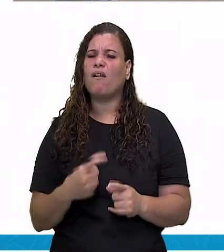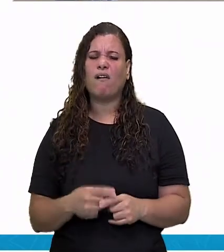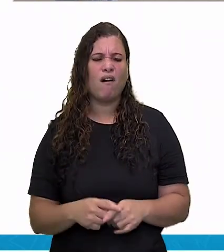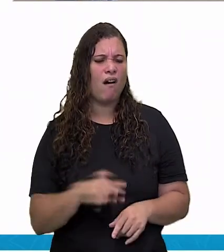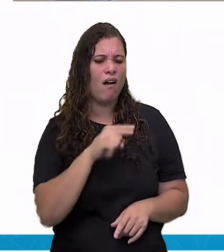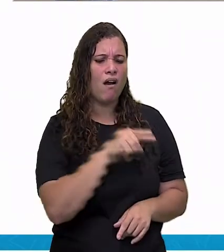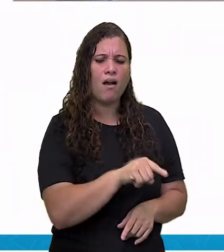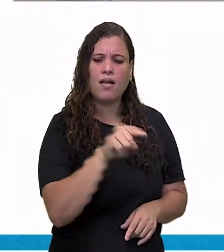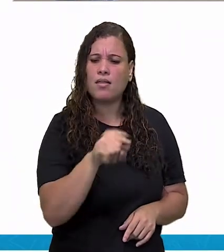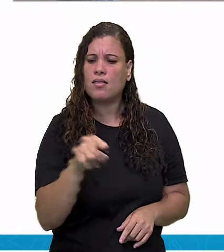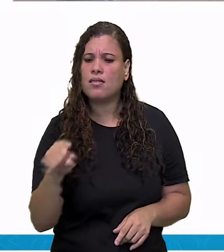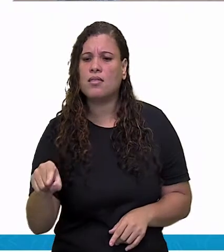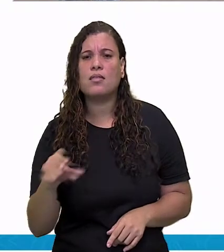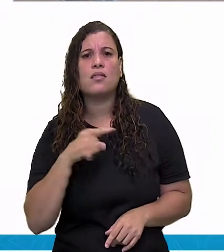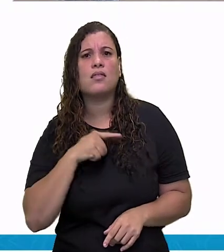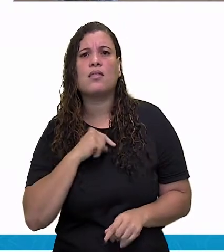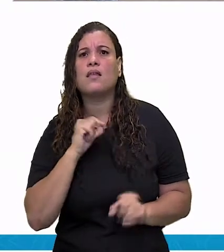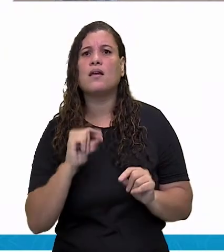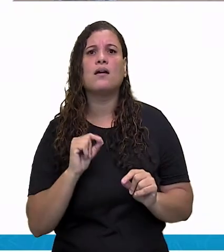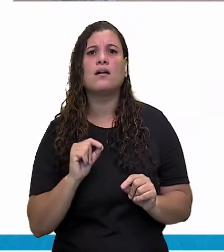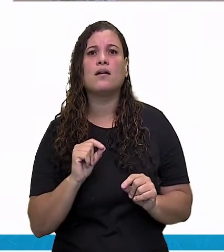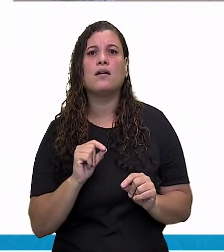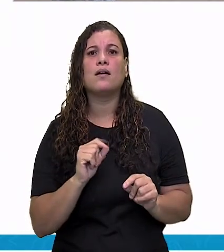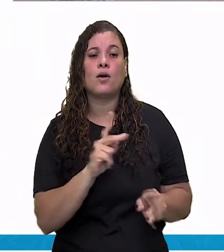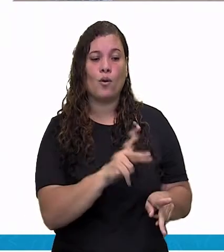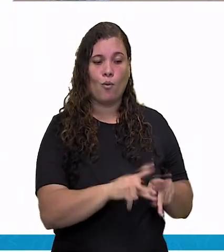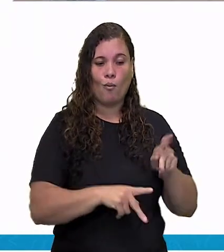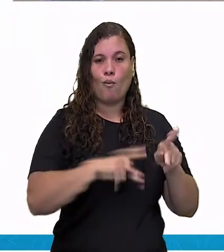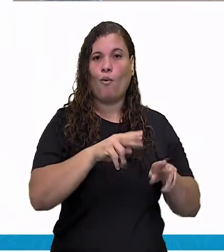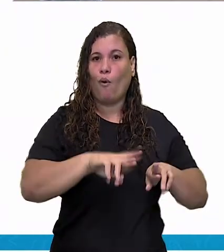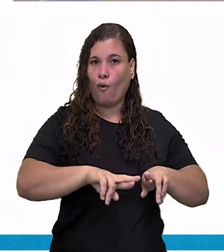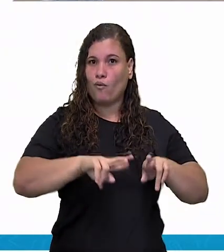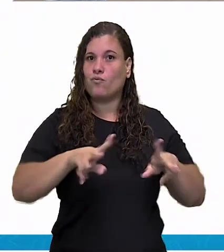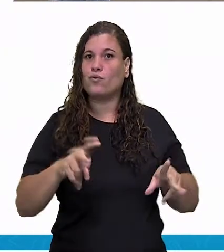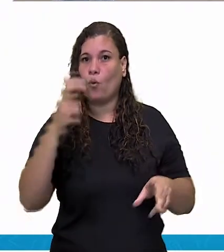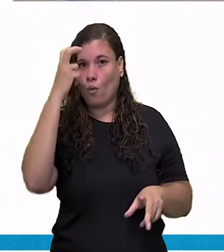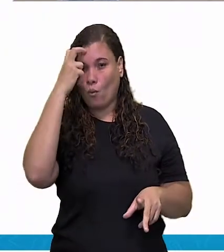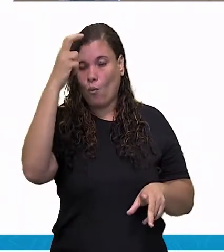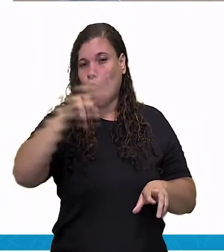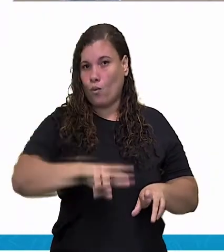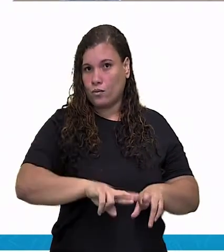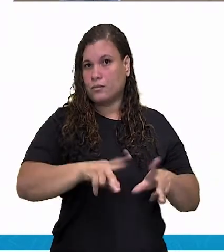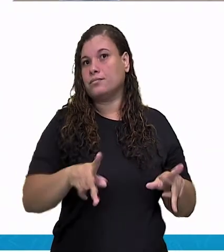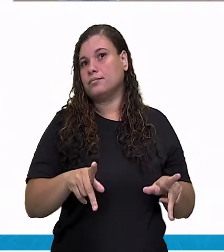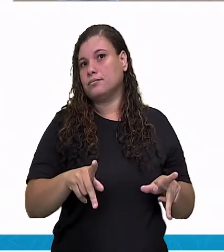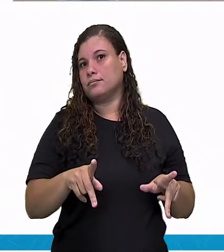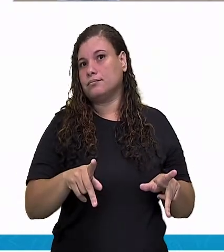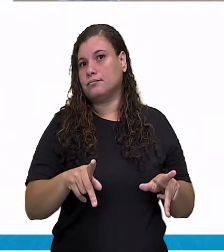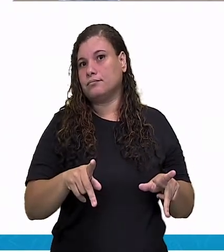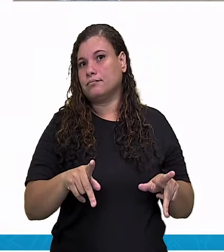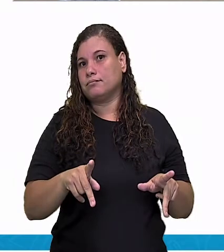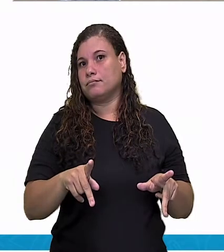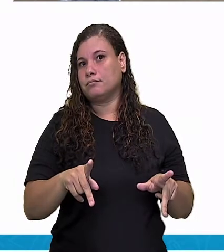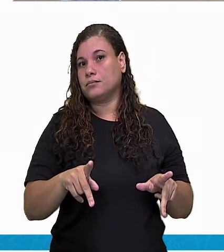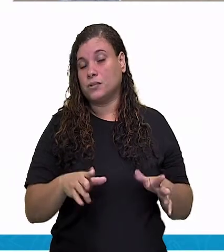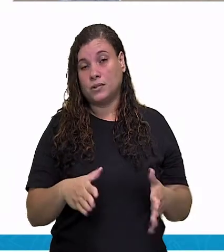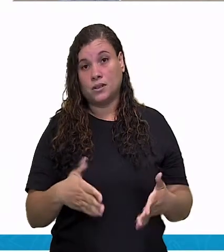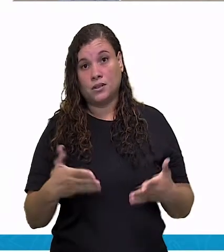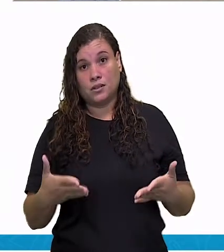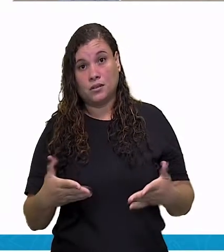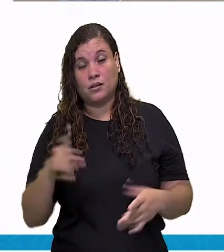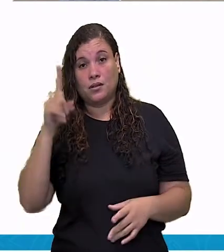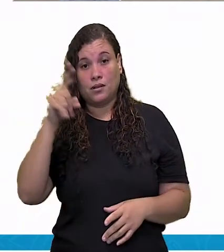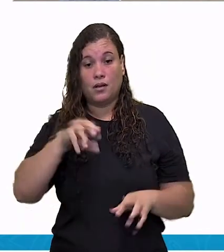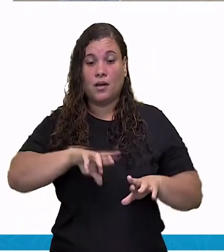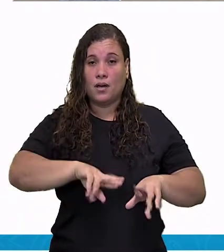eles vêm de determinada formação cultural. O patrimônio histórico reúne o conjunto de manifestações